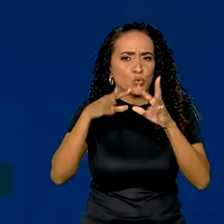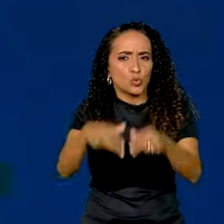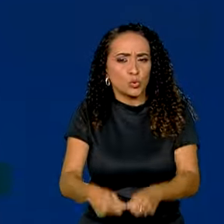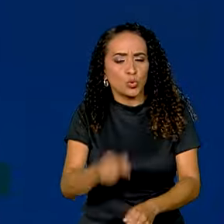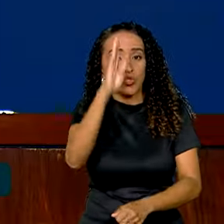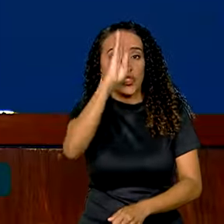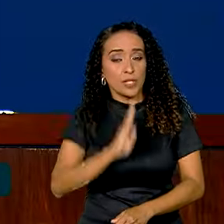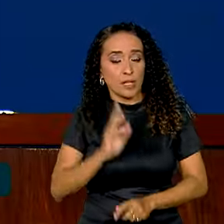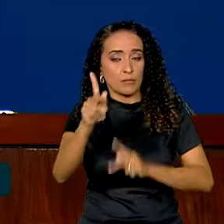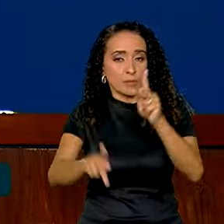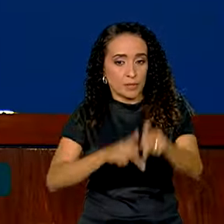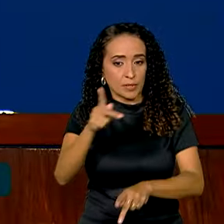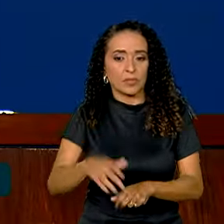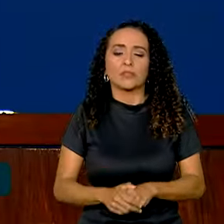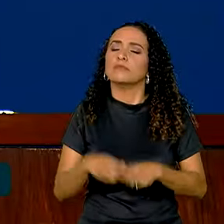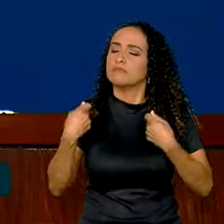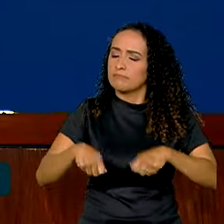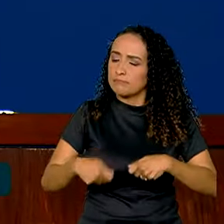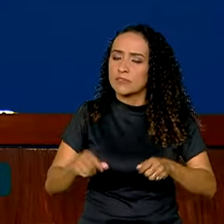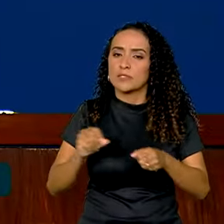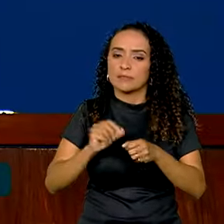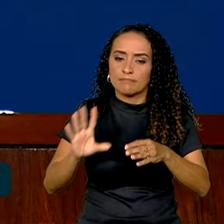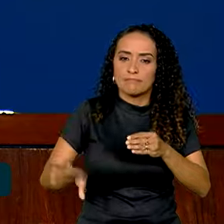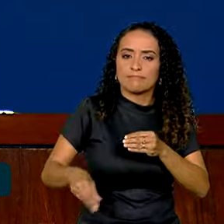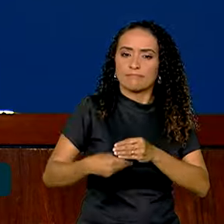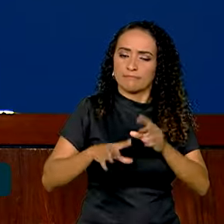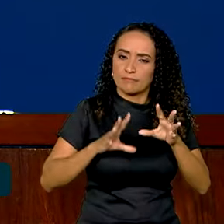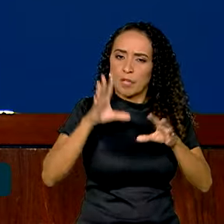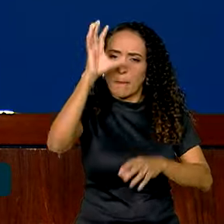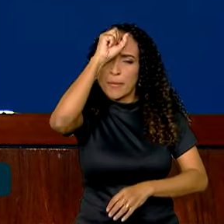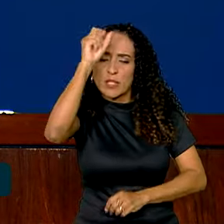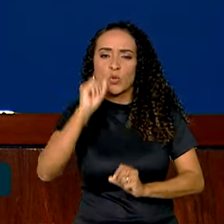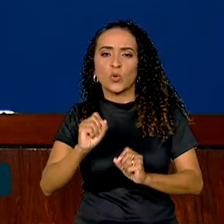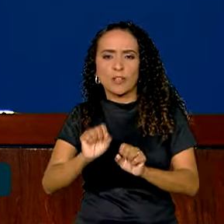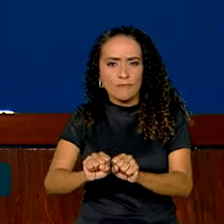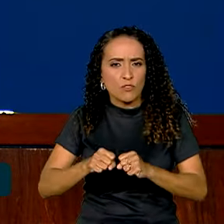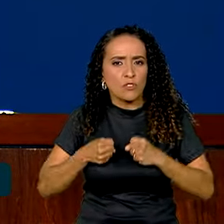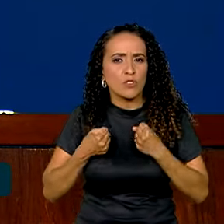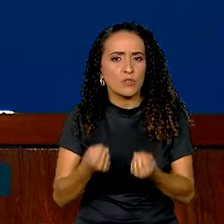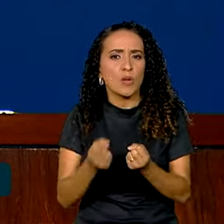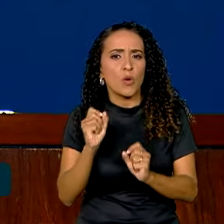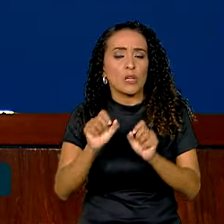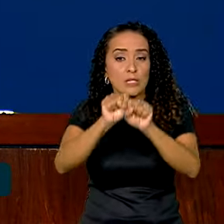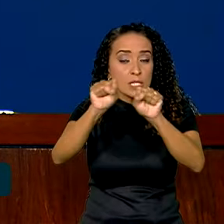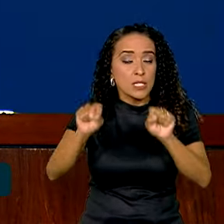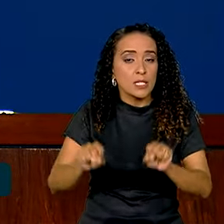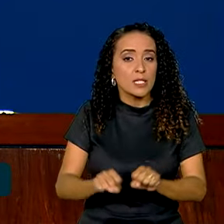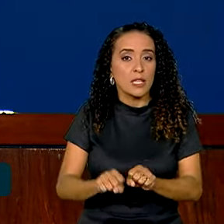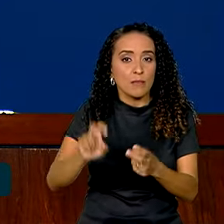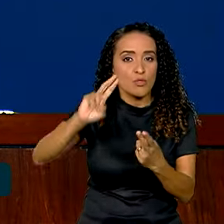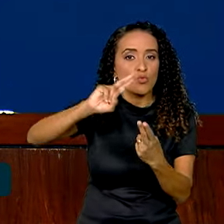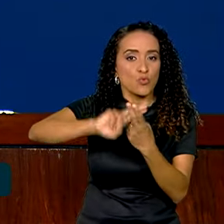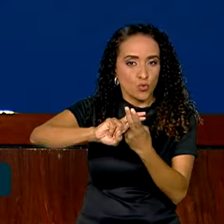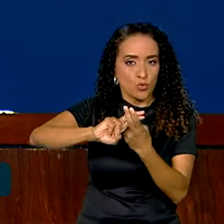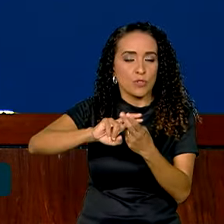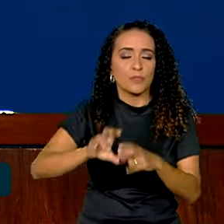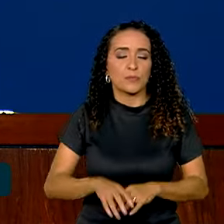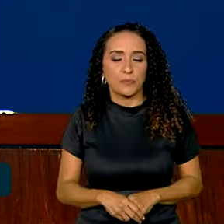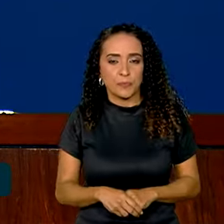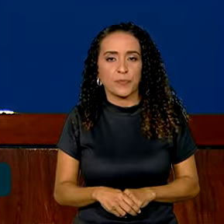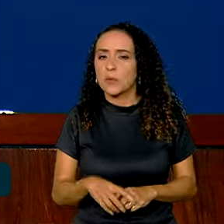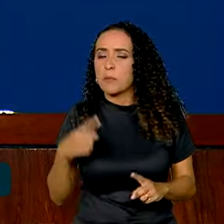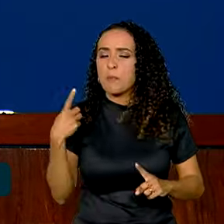para a população. Tem que fazer parte desse aprendizado o fortalecimento do sistema único de saúde,